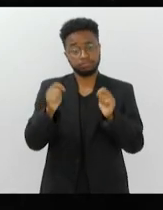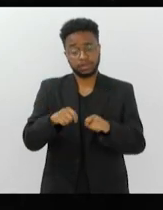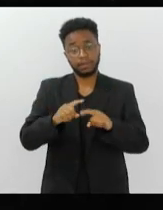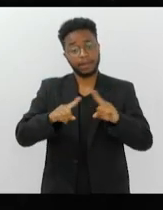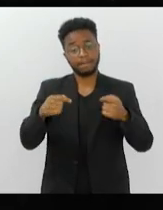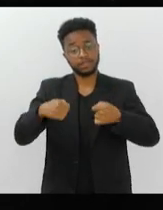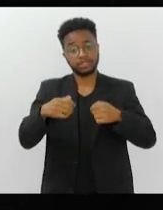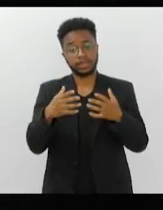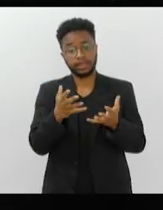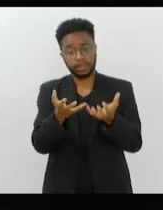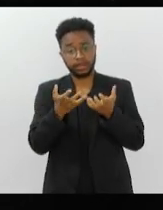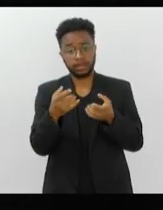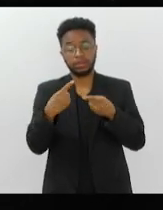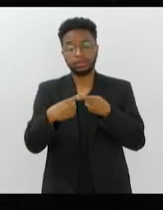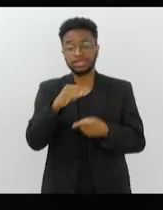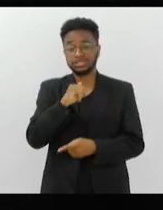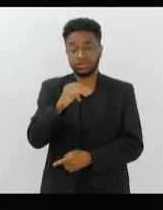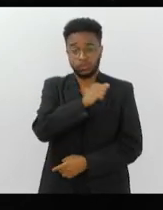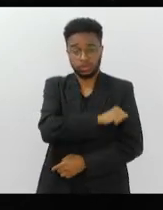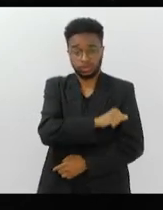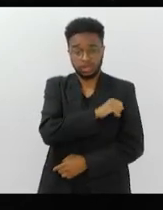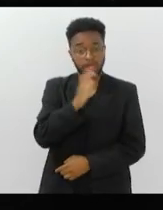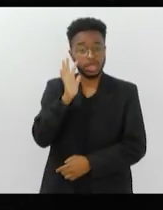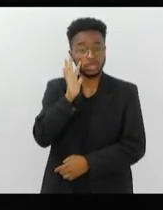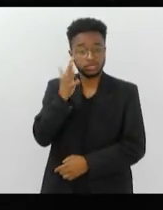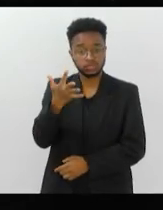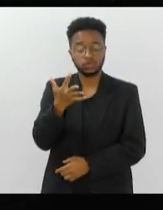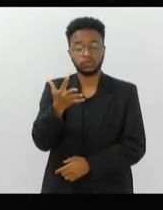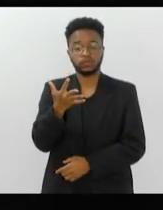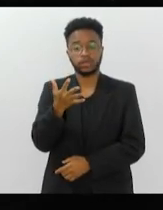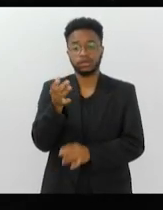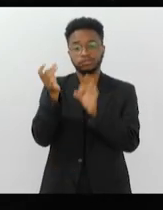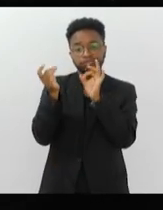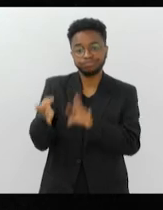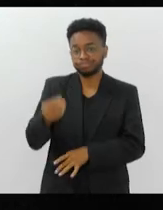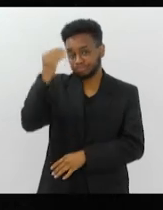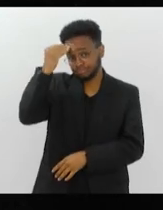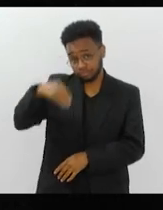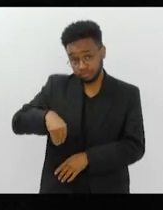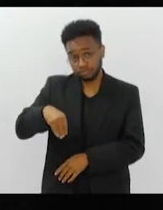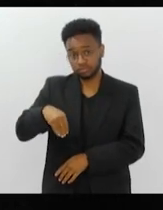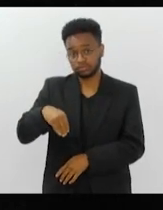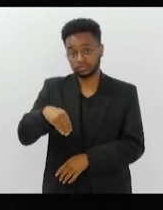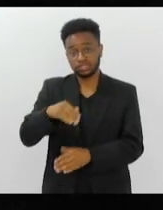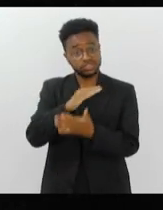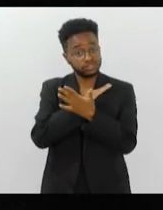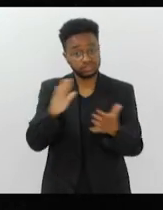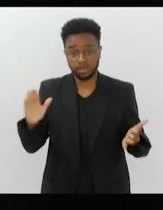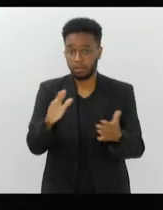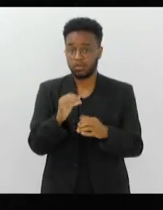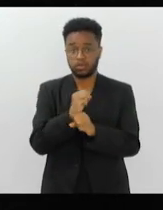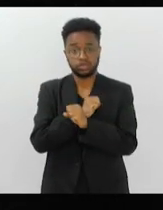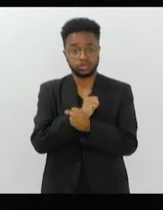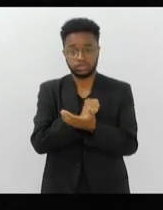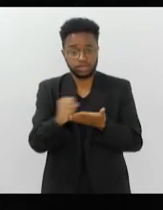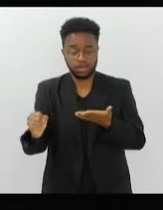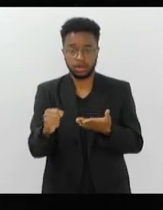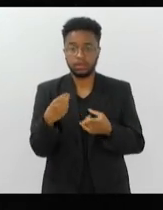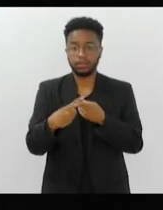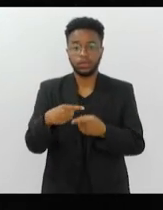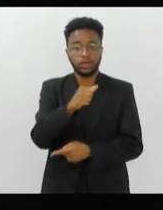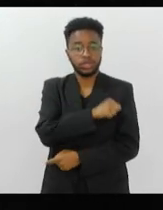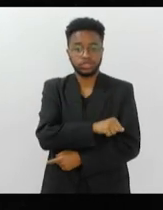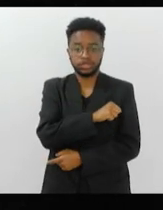Janeiro, já falei isso, resolver entregar as chaves, se os nossos policiais pararem, acabou, o Rio de Janeiro está